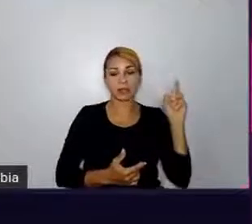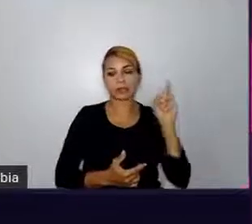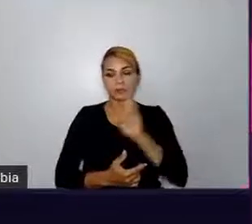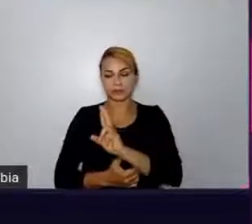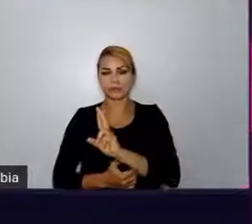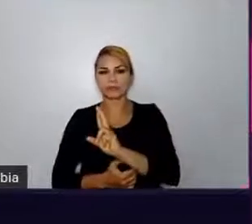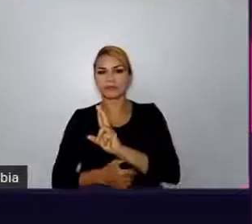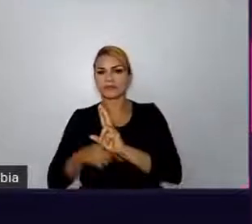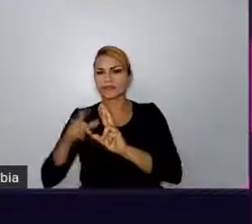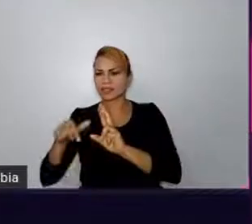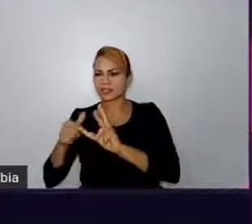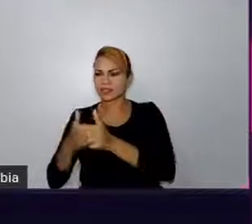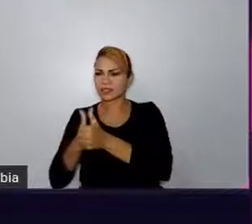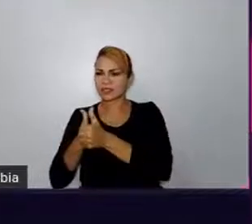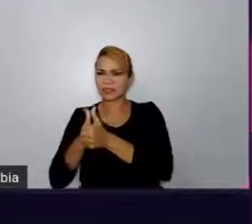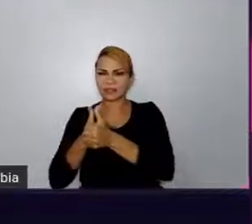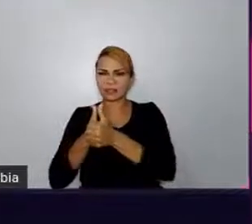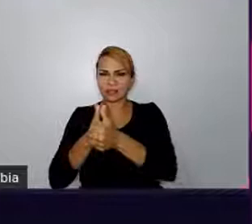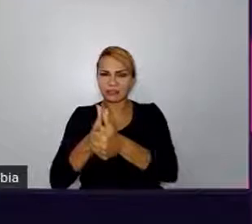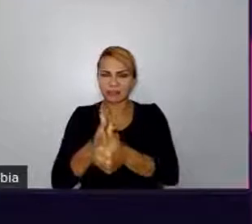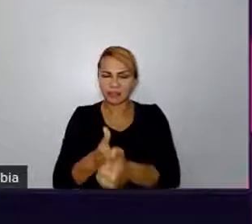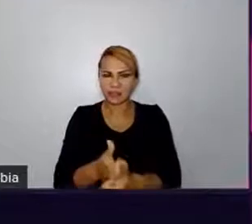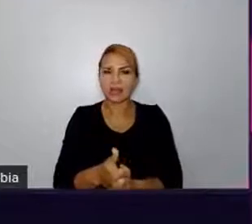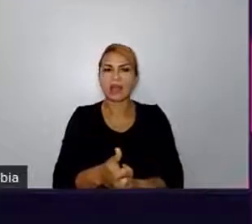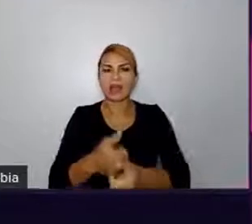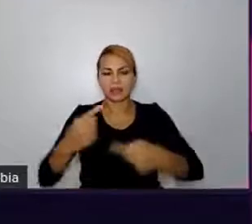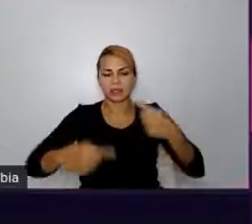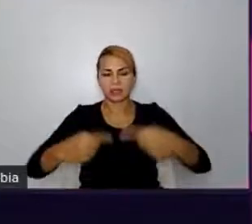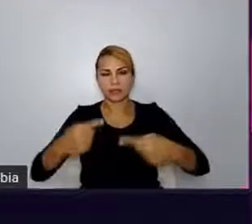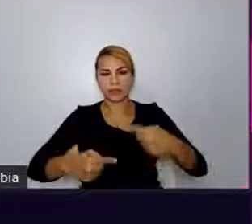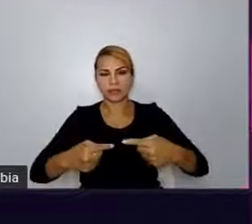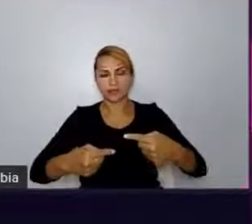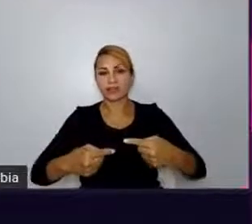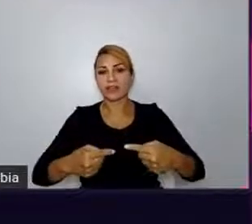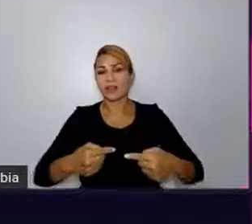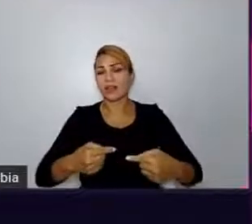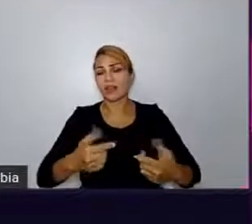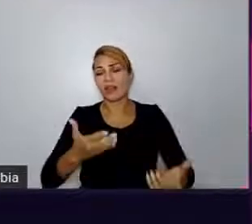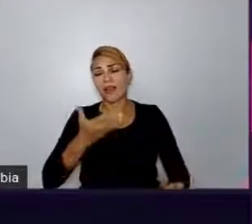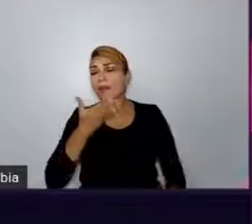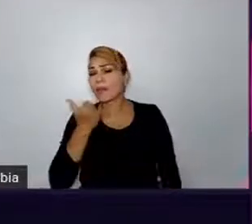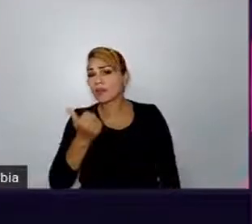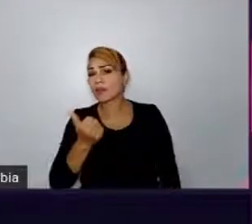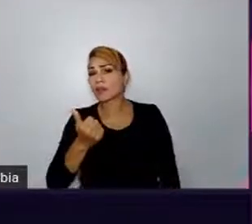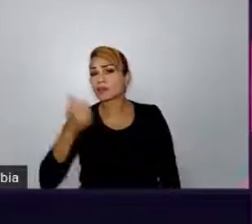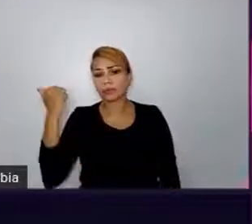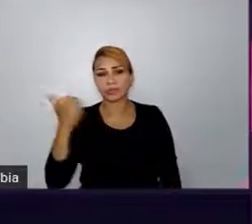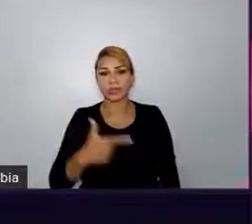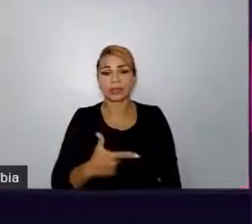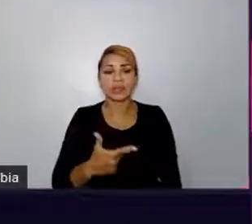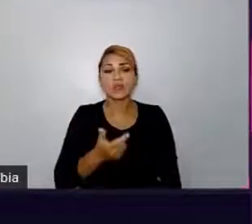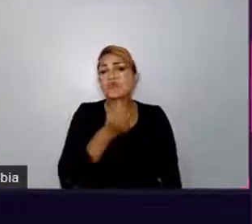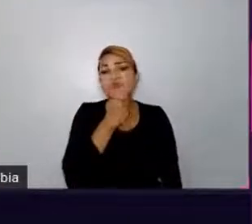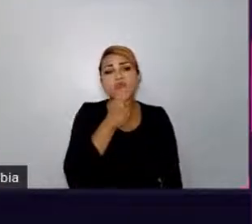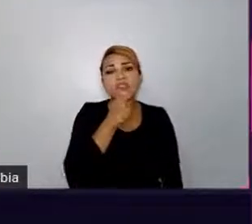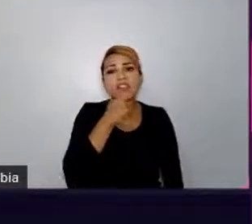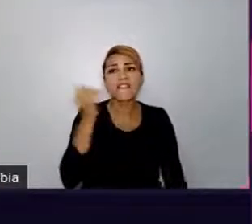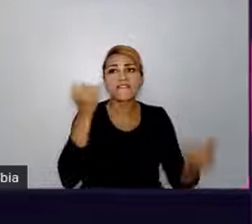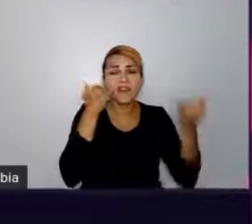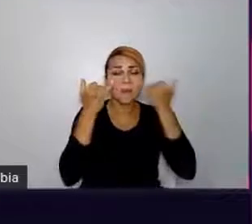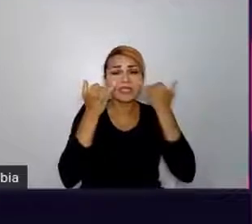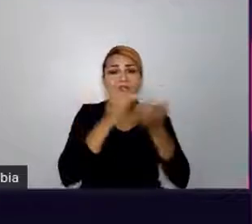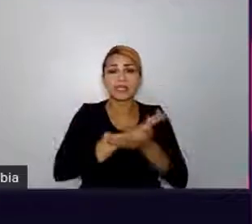debate não era melhor do que não ter nenhuma informação sobre o visto perfeito. Então, a pessoa respondeu com esse tweet da imagem, que diz